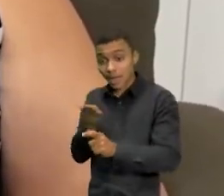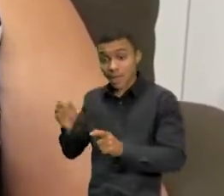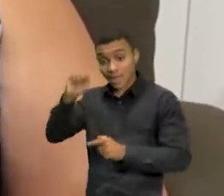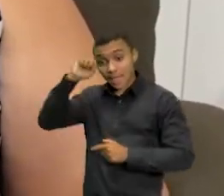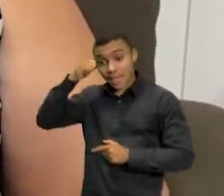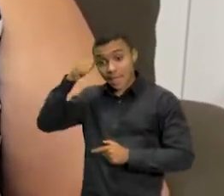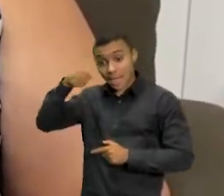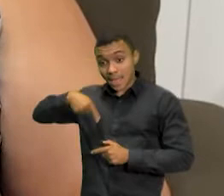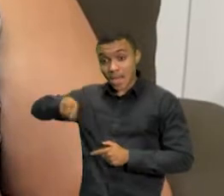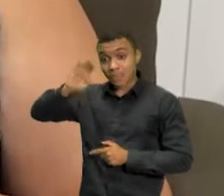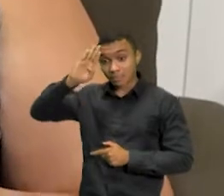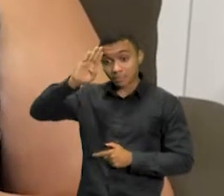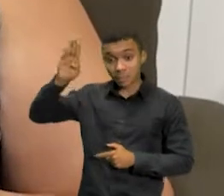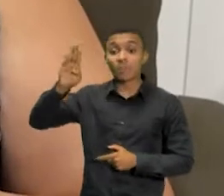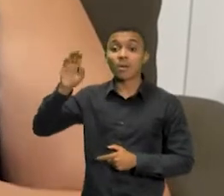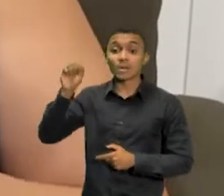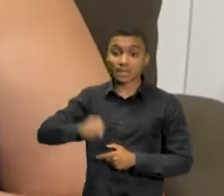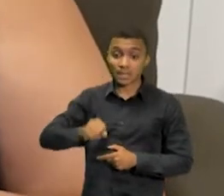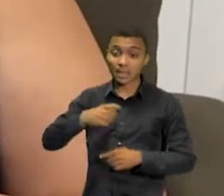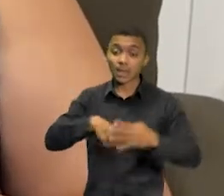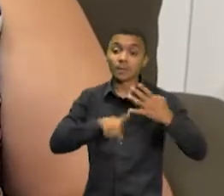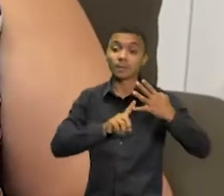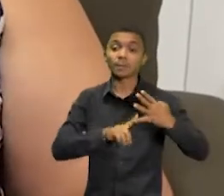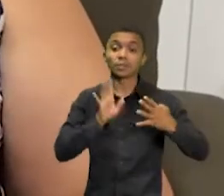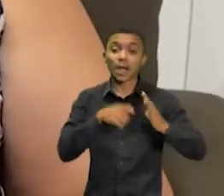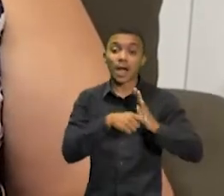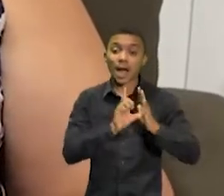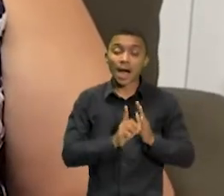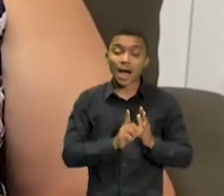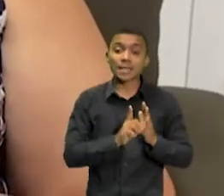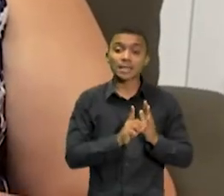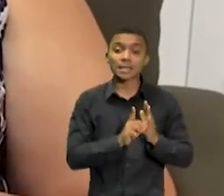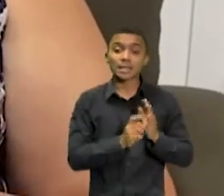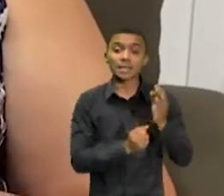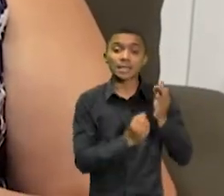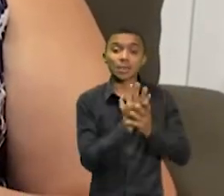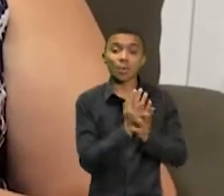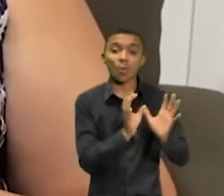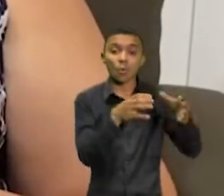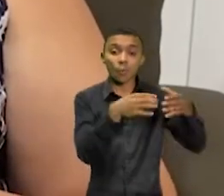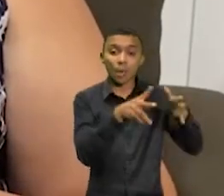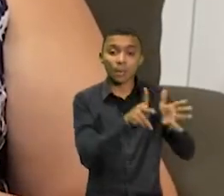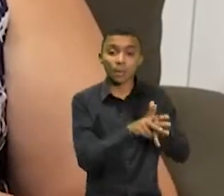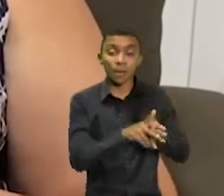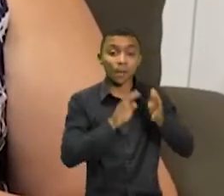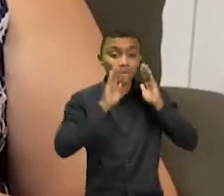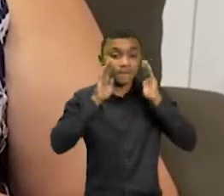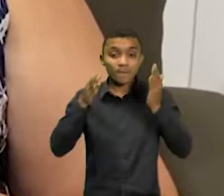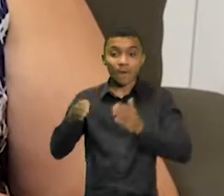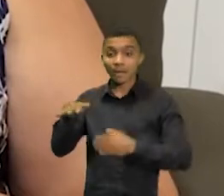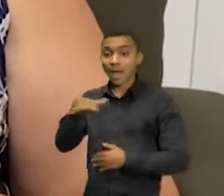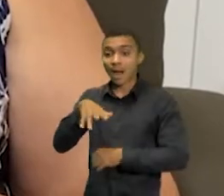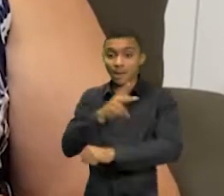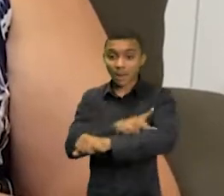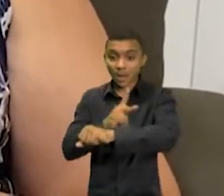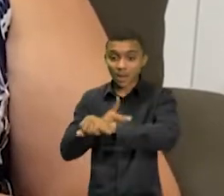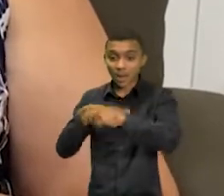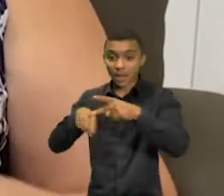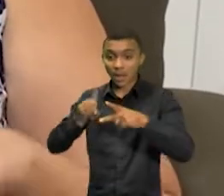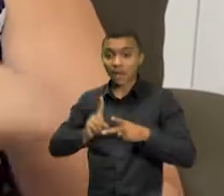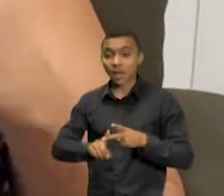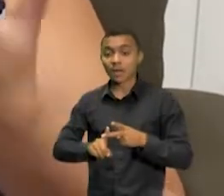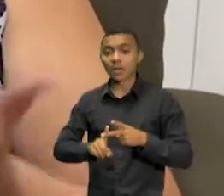nessas seleções. E a gente também construiu um segundo eixo, que é um eixo focado para as práticas pedagógicas e práticas de incidência,